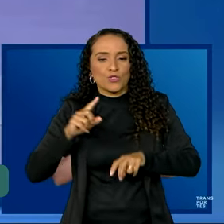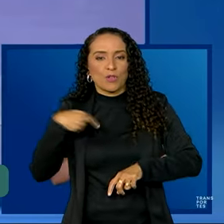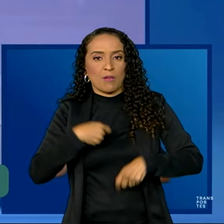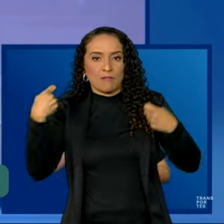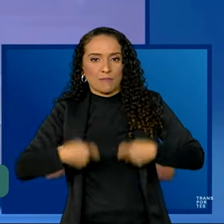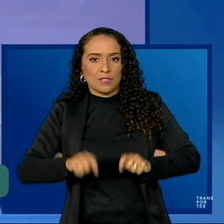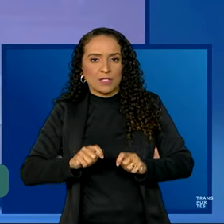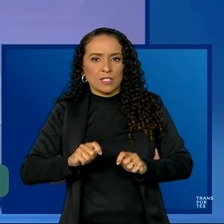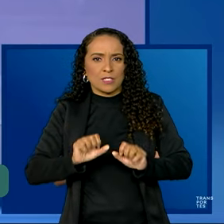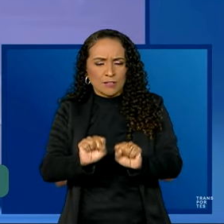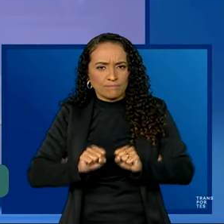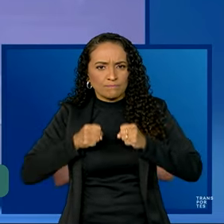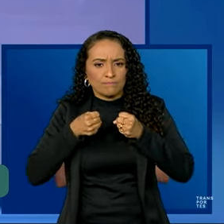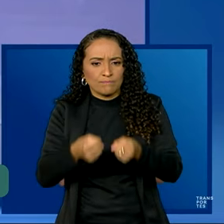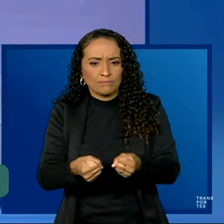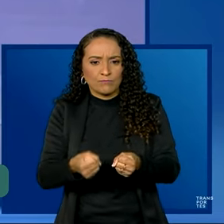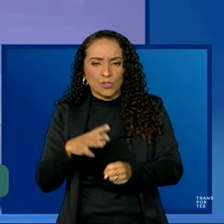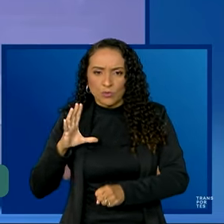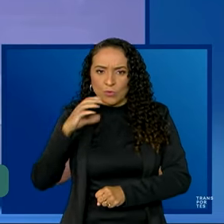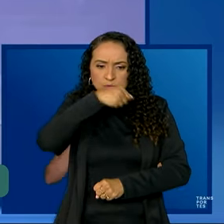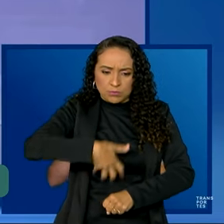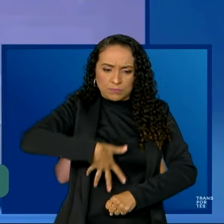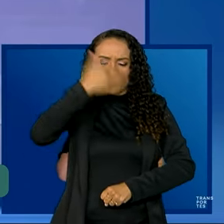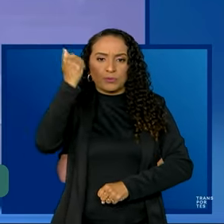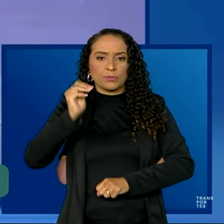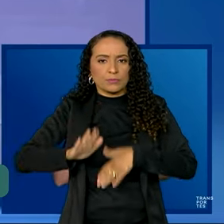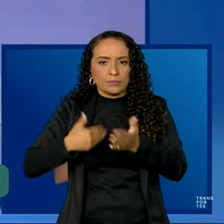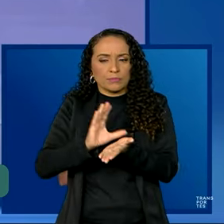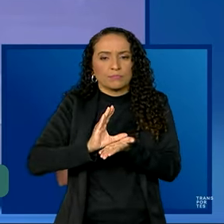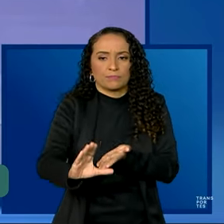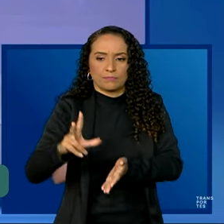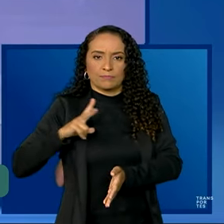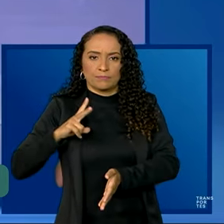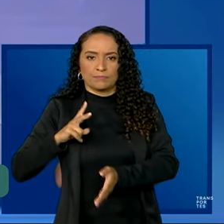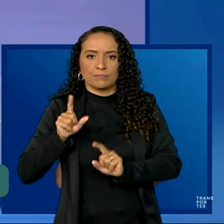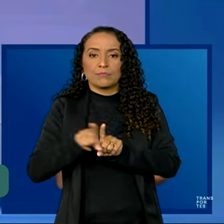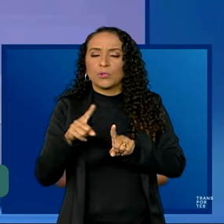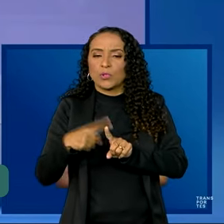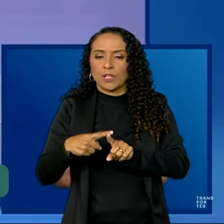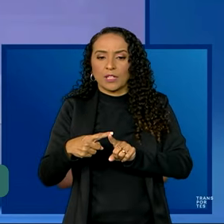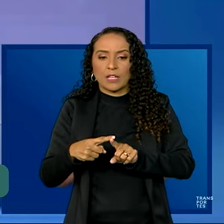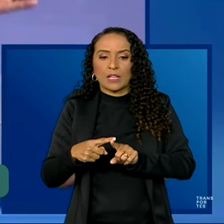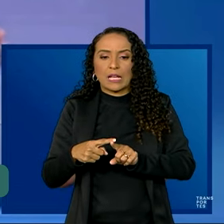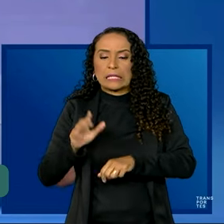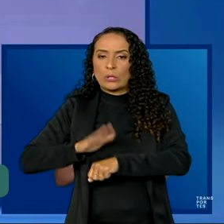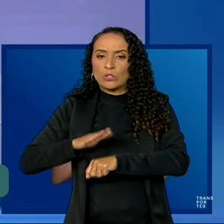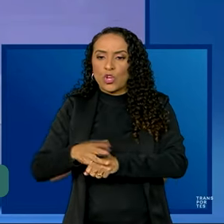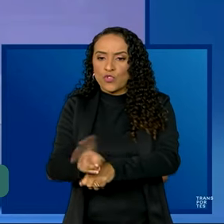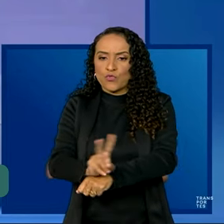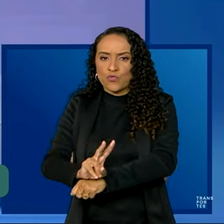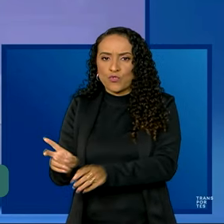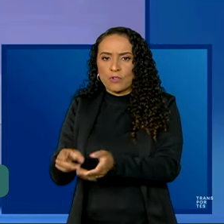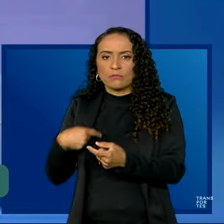precisava intensificar a velocidade da atração do investimento privado, sobretudo porque as condições fiscais do